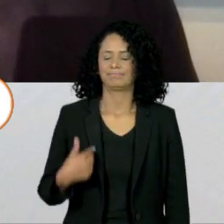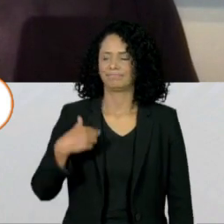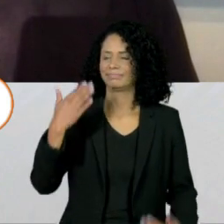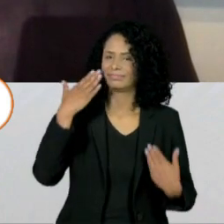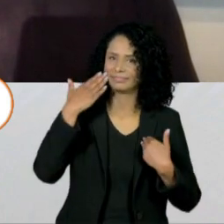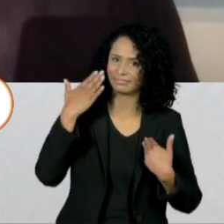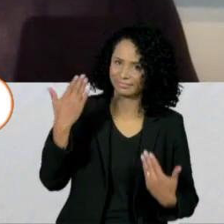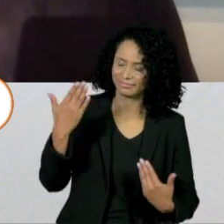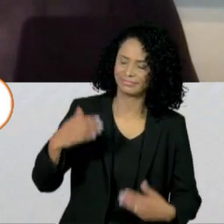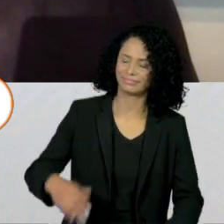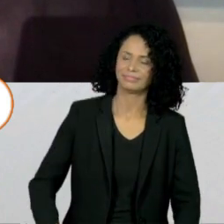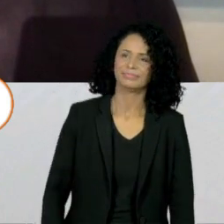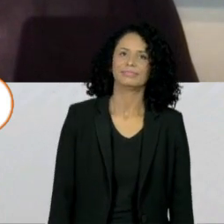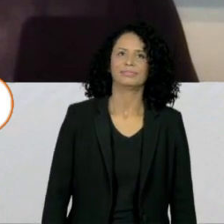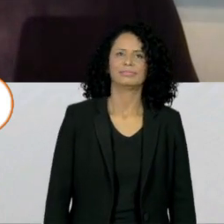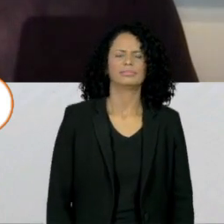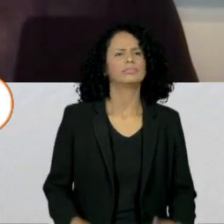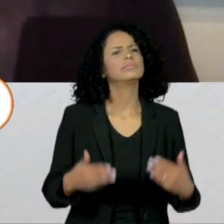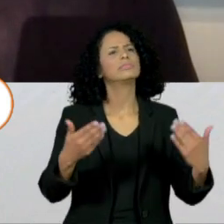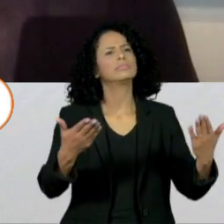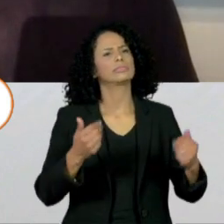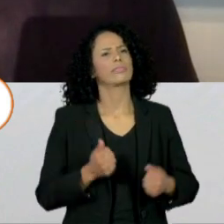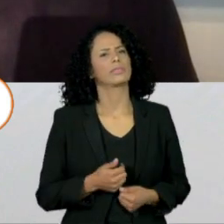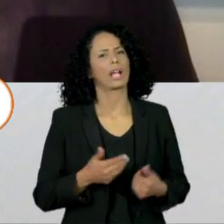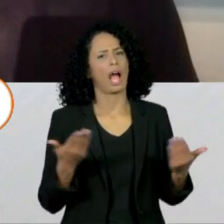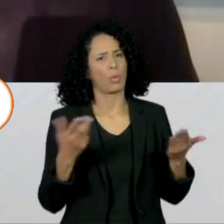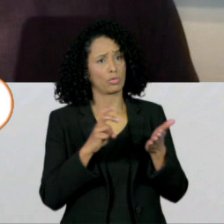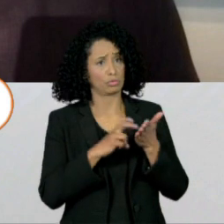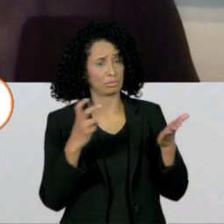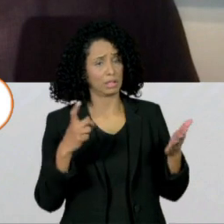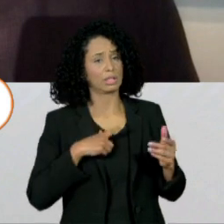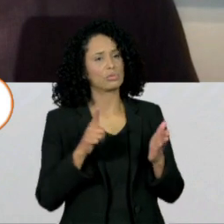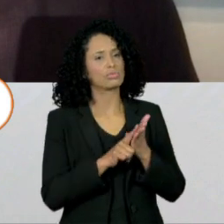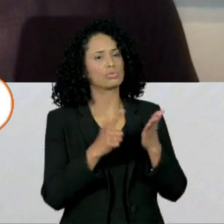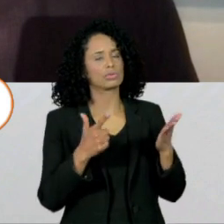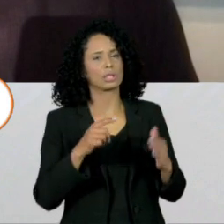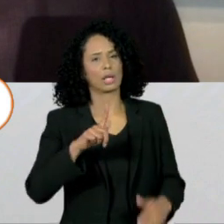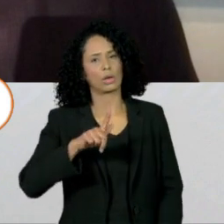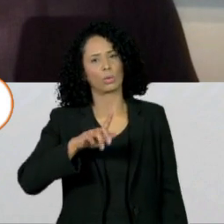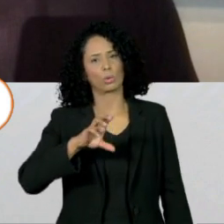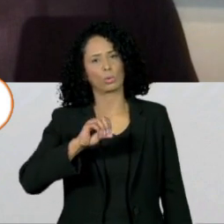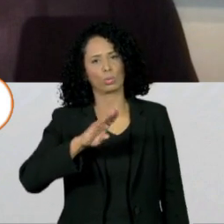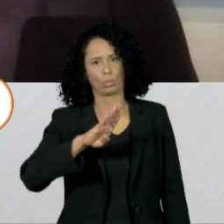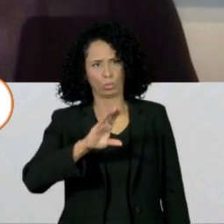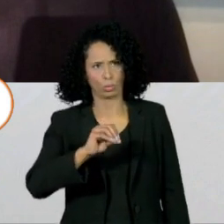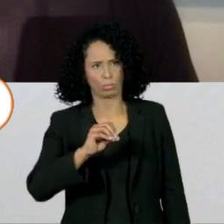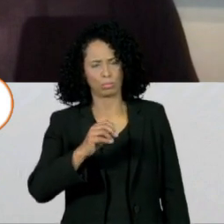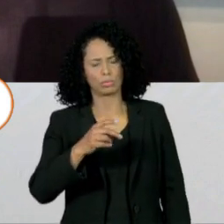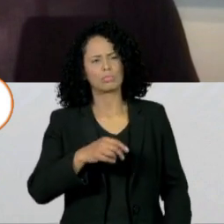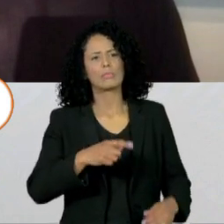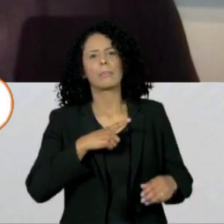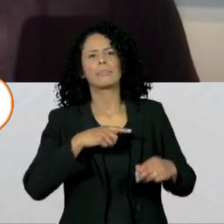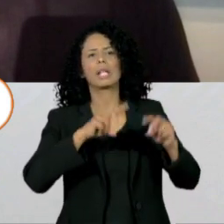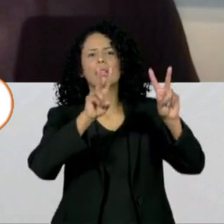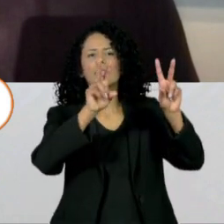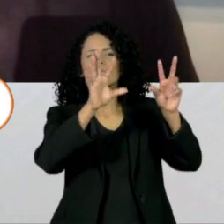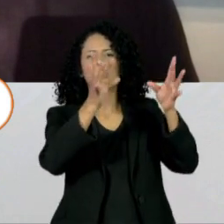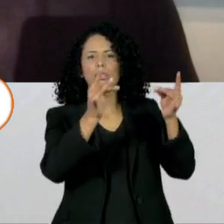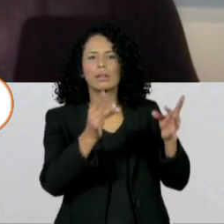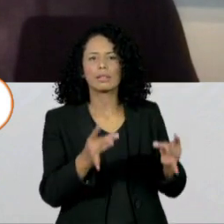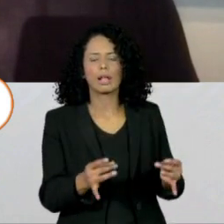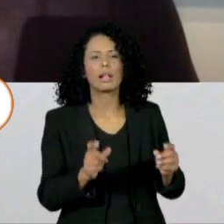Cultura pelo convite. Bom, agora pela manhã, o site, o Jornal Globo, destaca que o Comitê de Eligibilidade da Petrobras